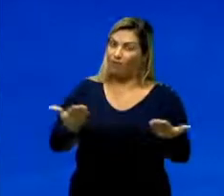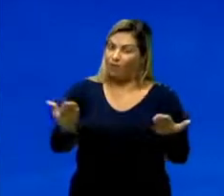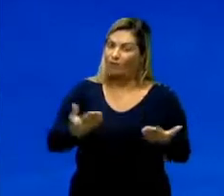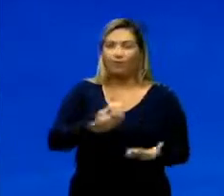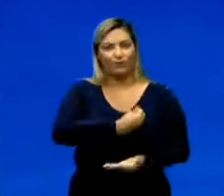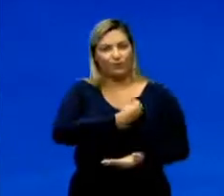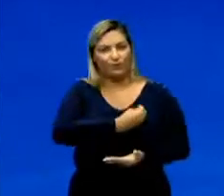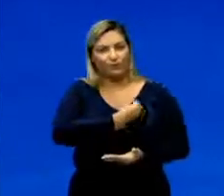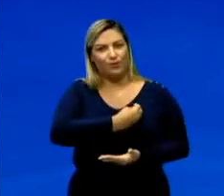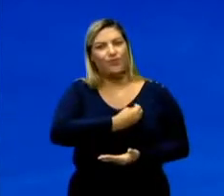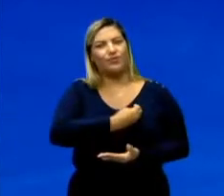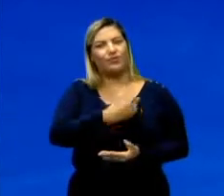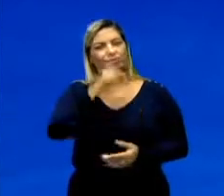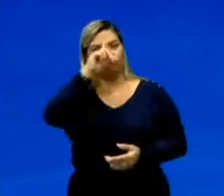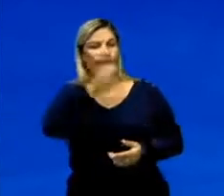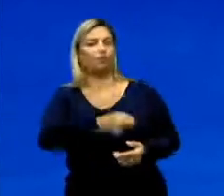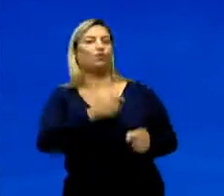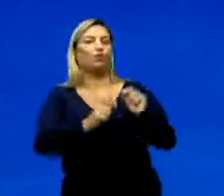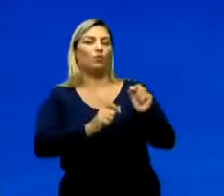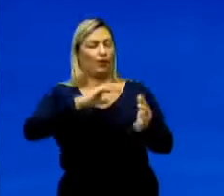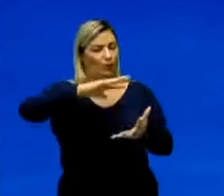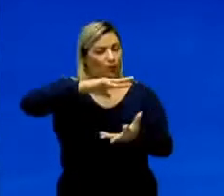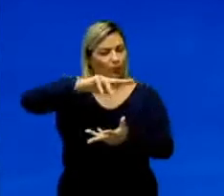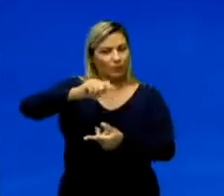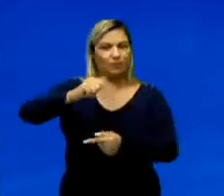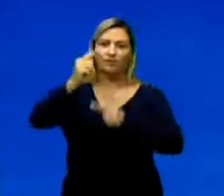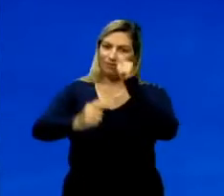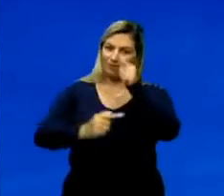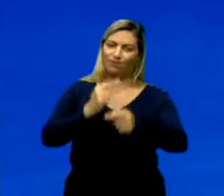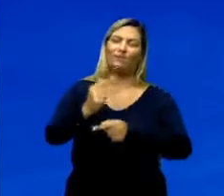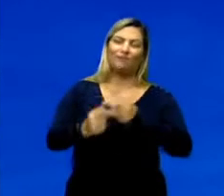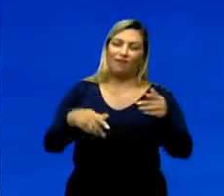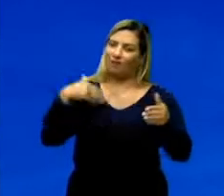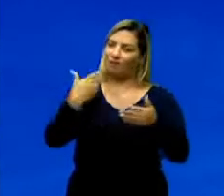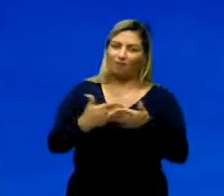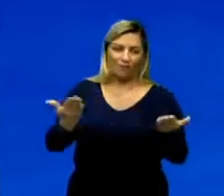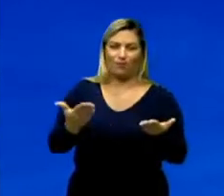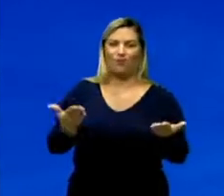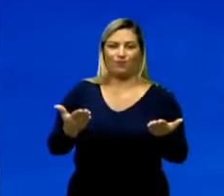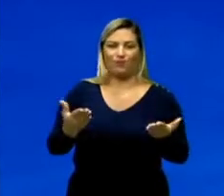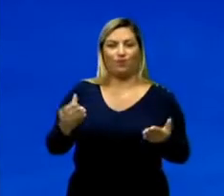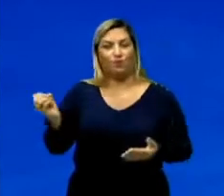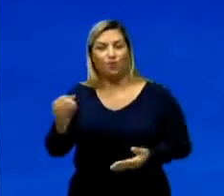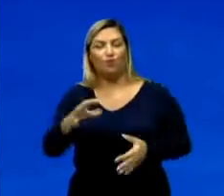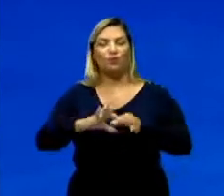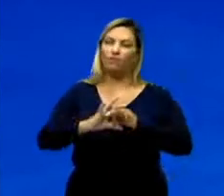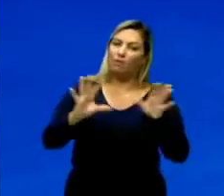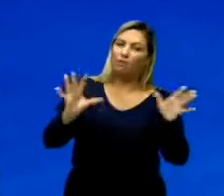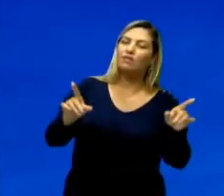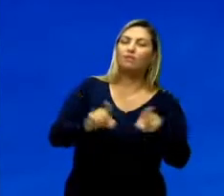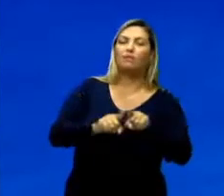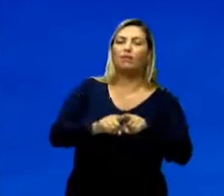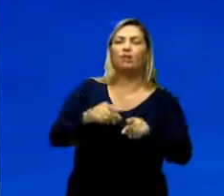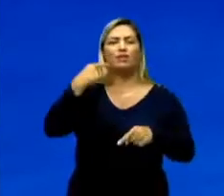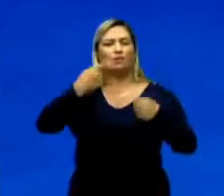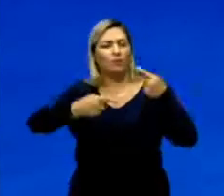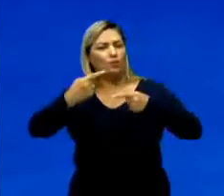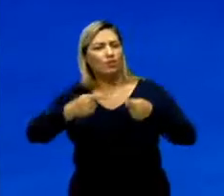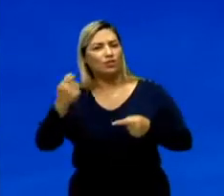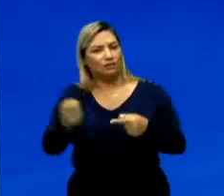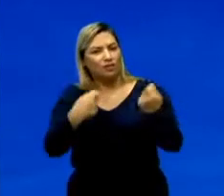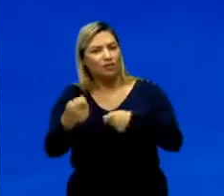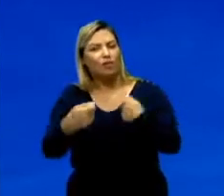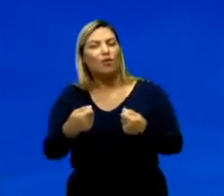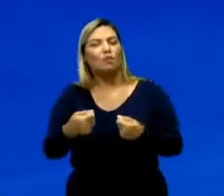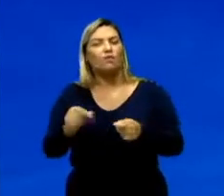gente vive sobre o régio global, da globalização e do neoliberalismo. Hoje, se a gente for pegar as políticas econômicas